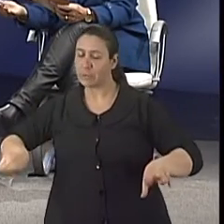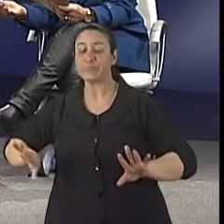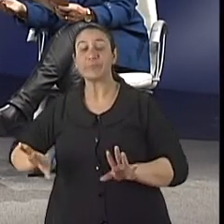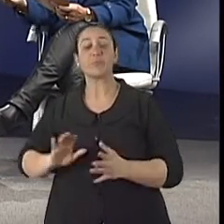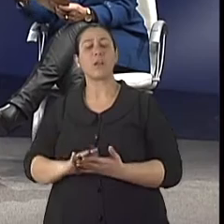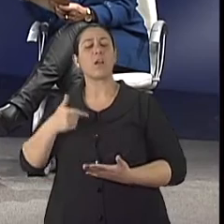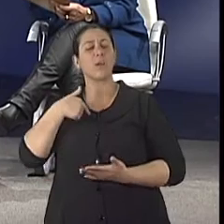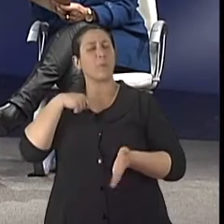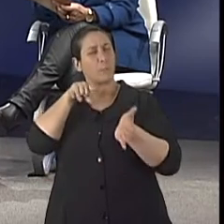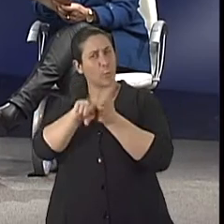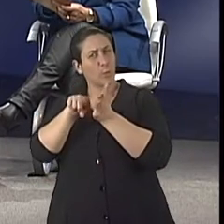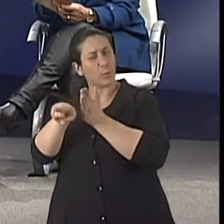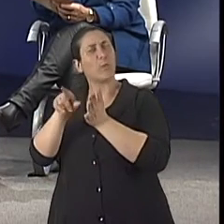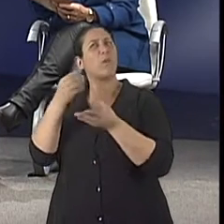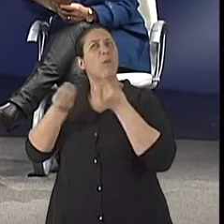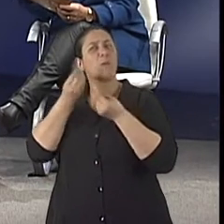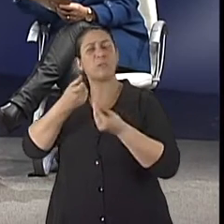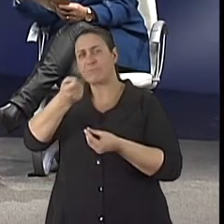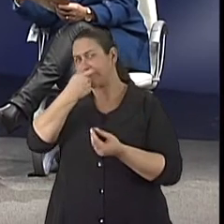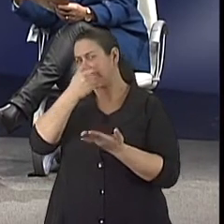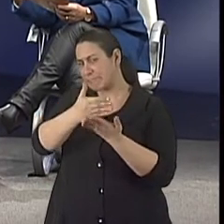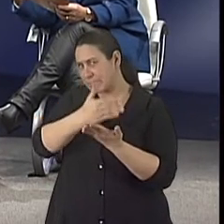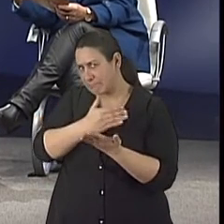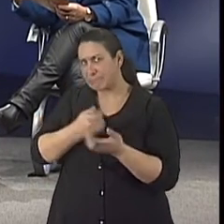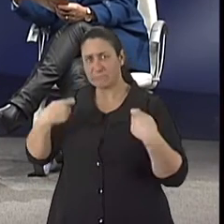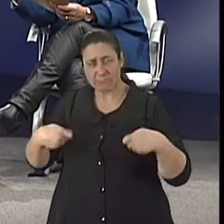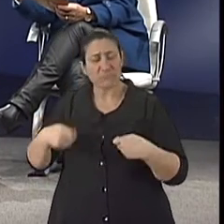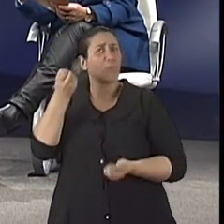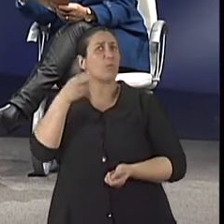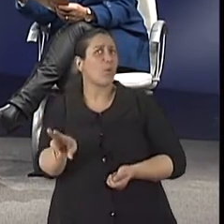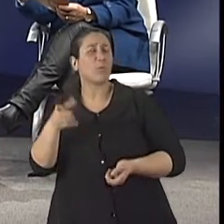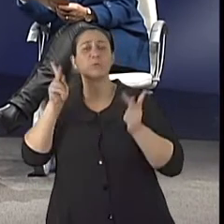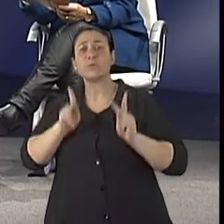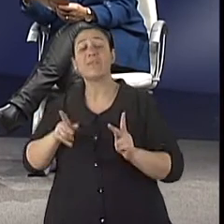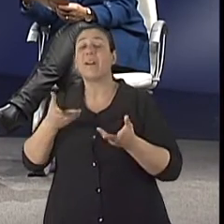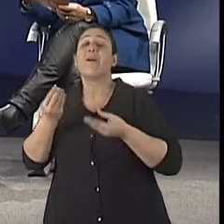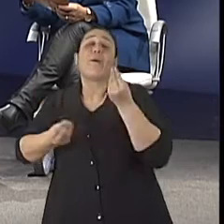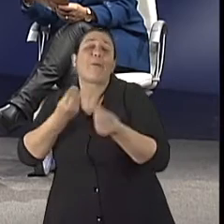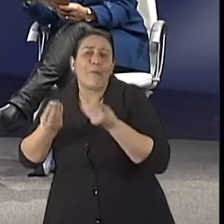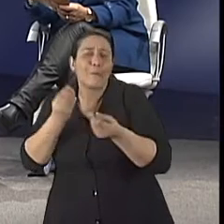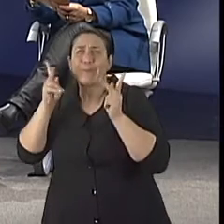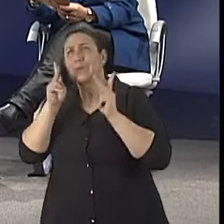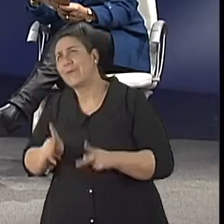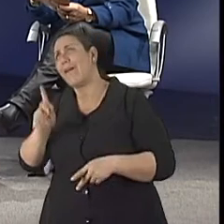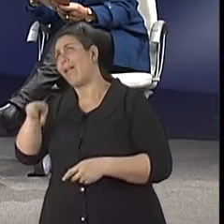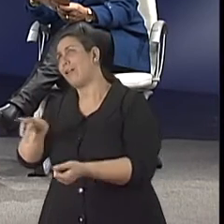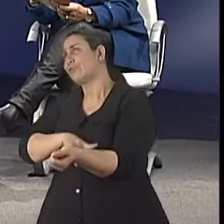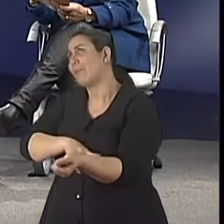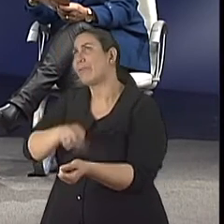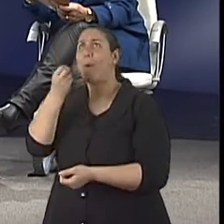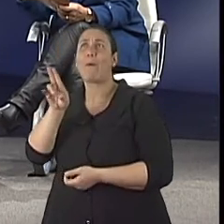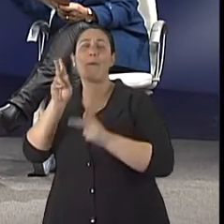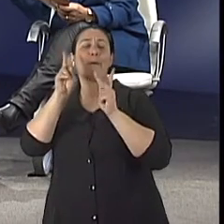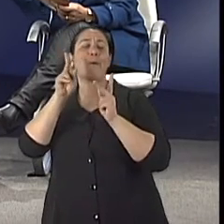prescritos, não prescritos, o que a vizinha está tomando, para uma pessoa que ou é diabética ou tem pressão alta,